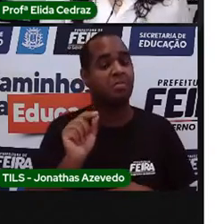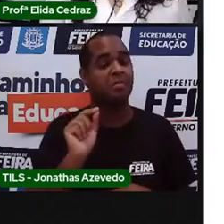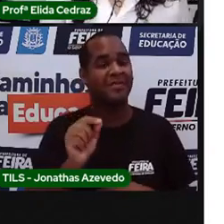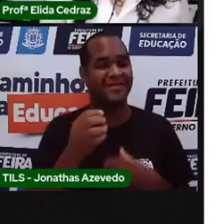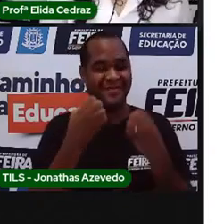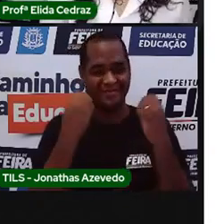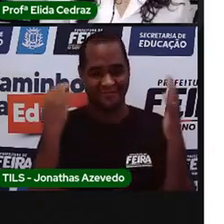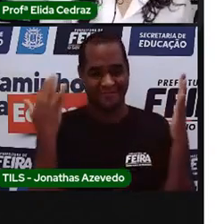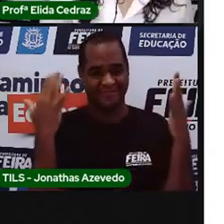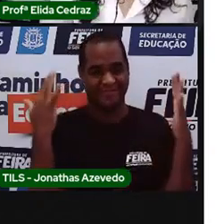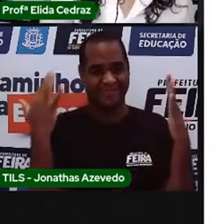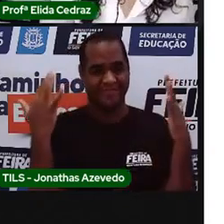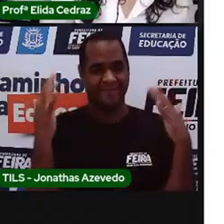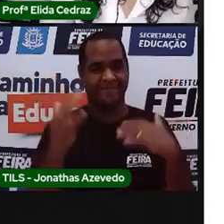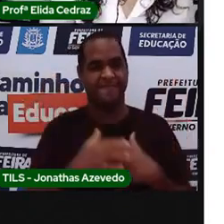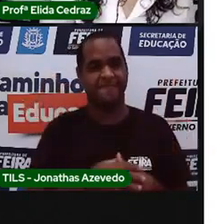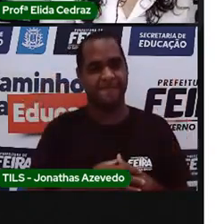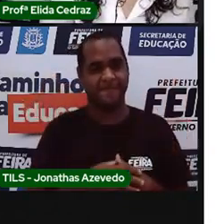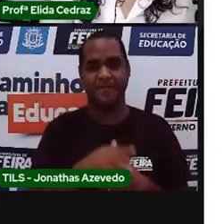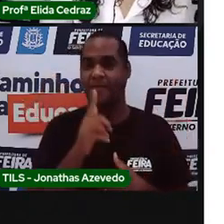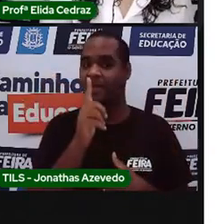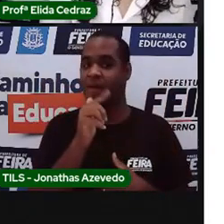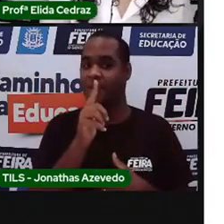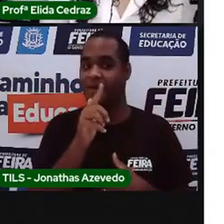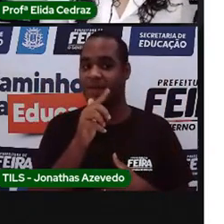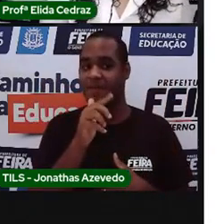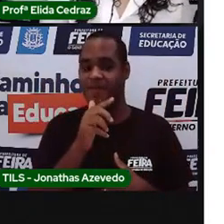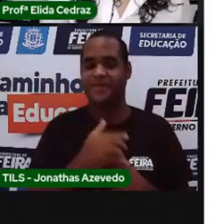Muito bem. Água.